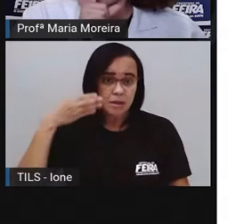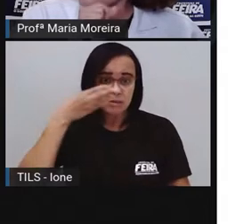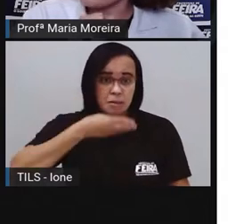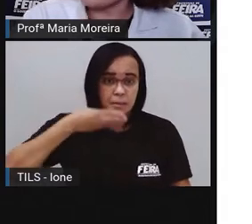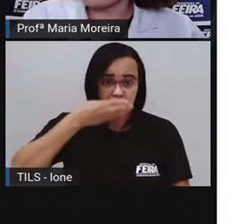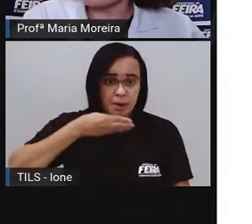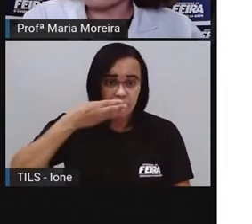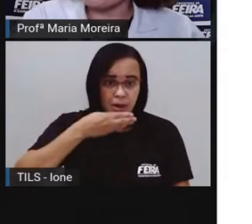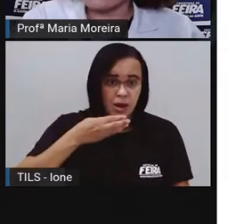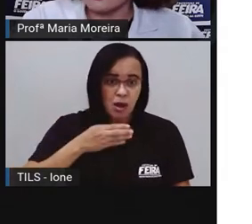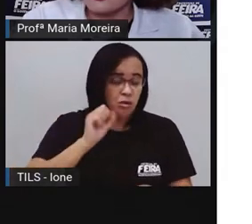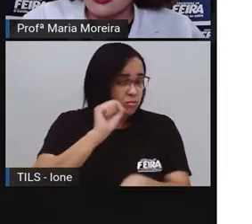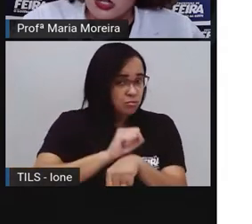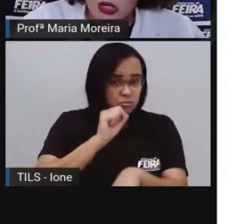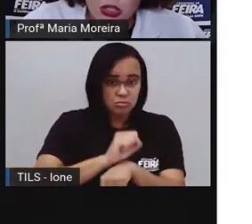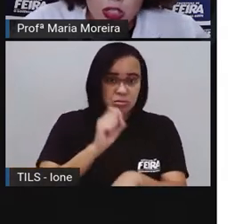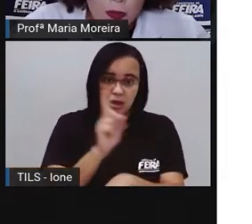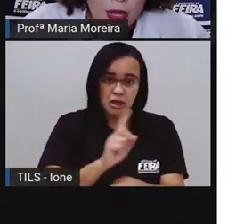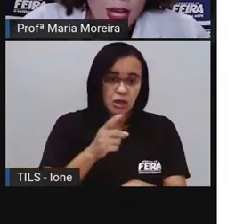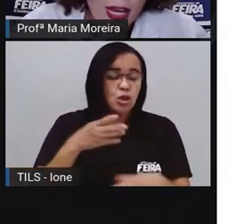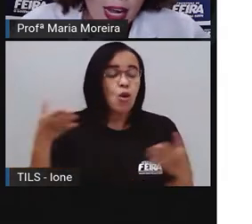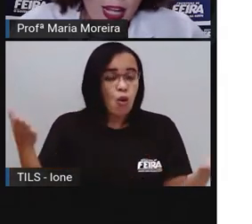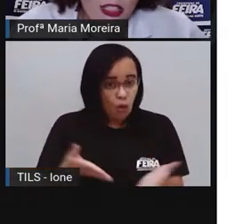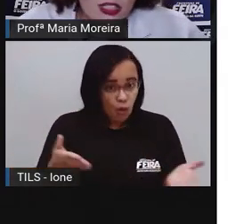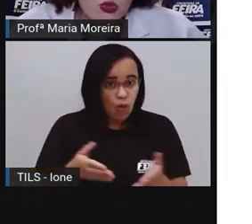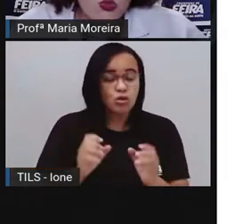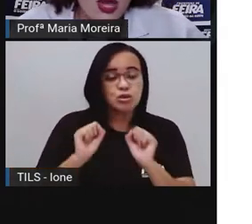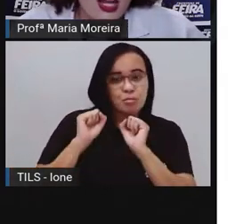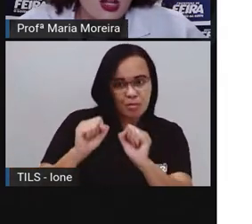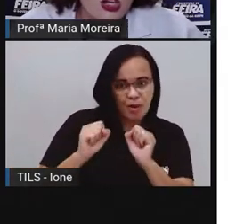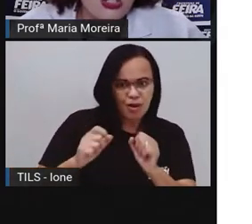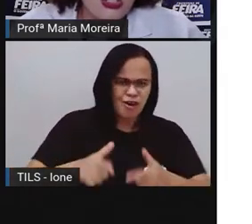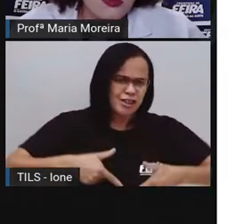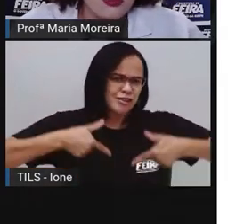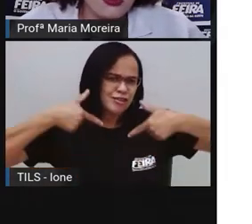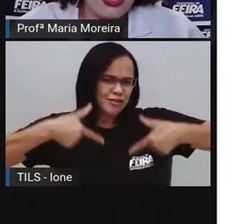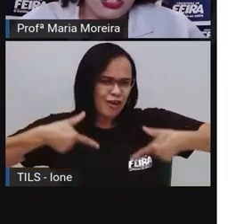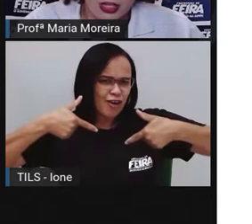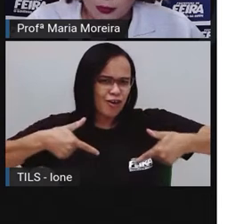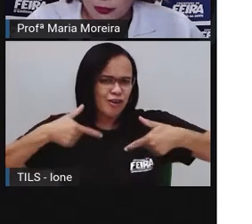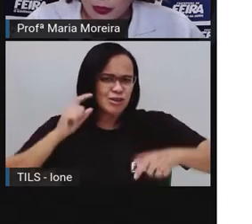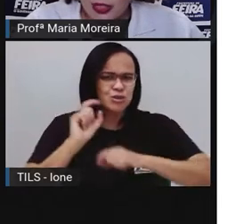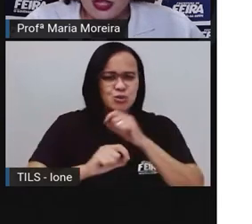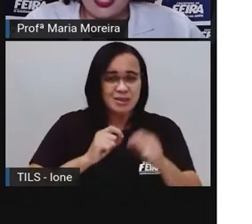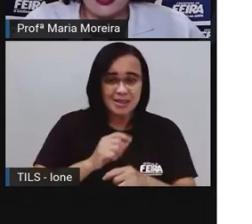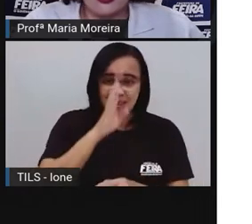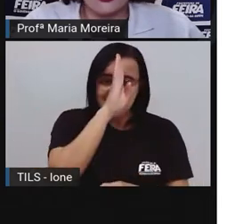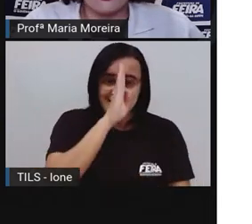pode ser o seu dia de sorte. Grátis um relógio de bruxa.